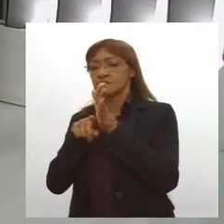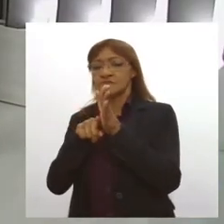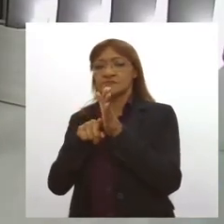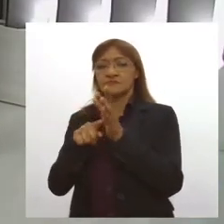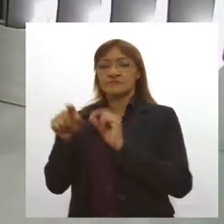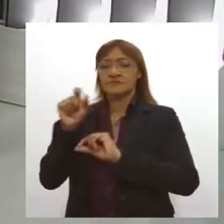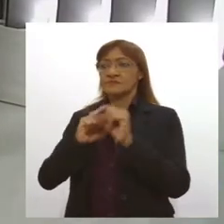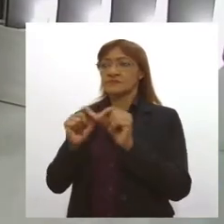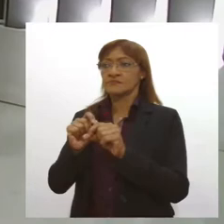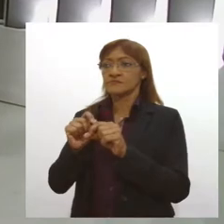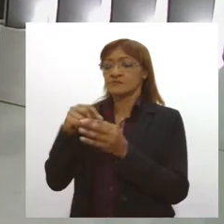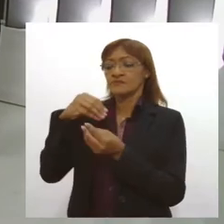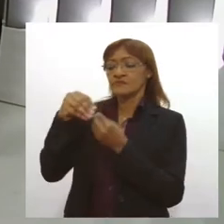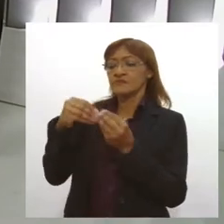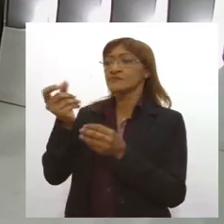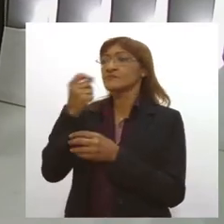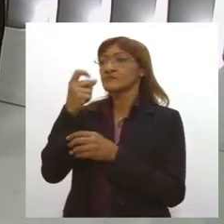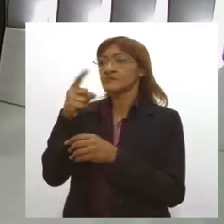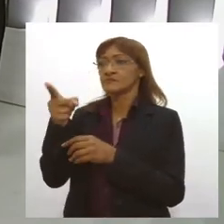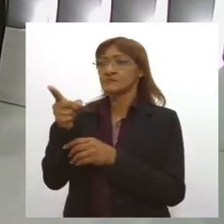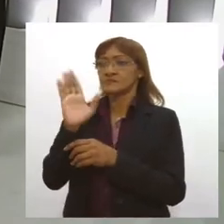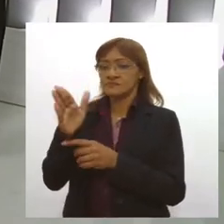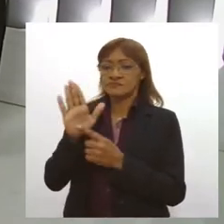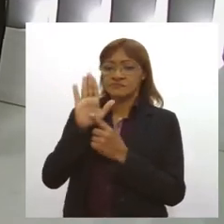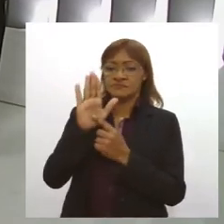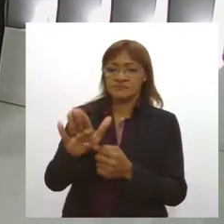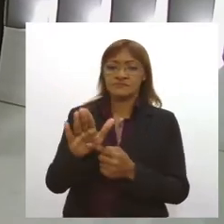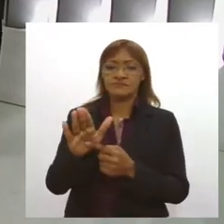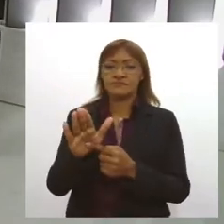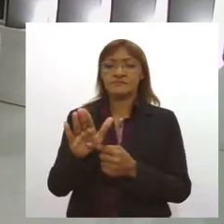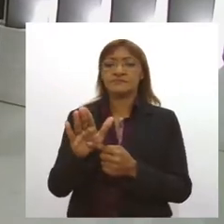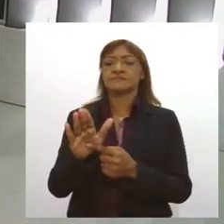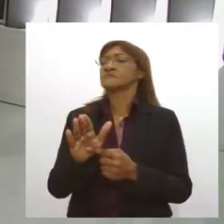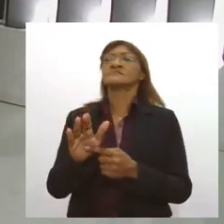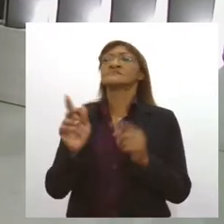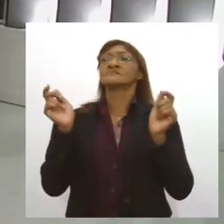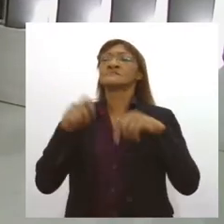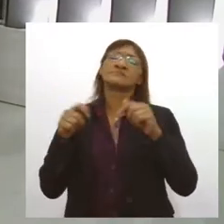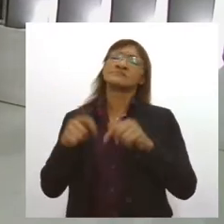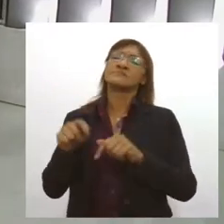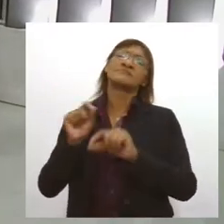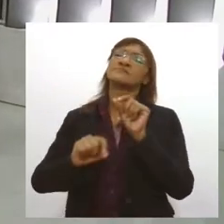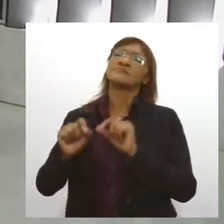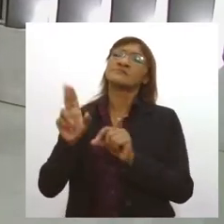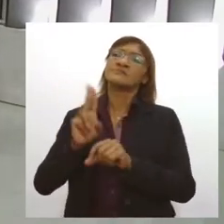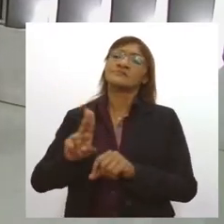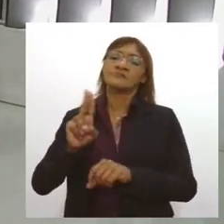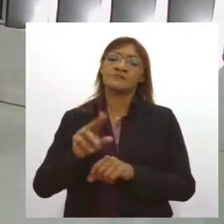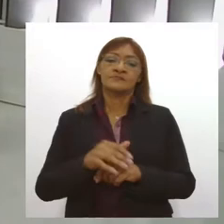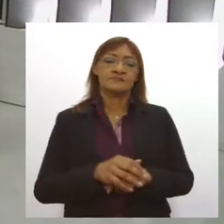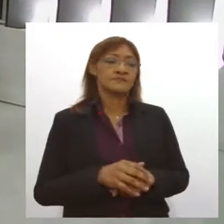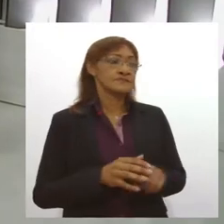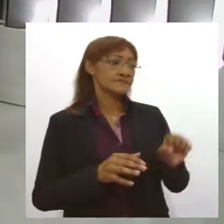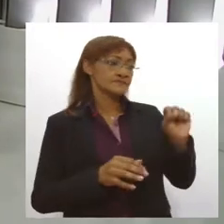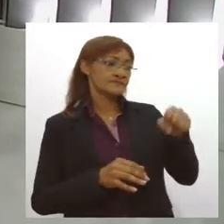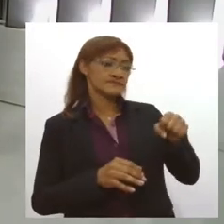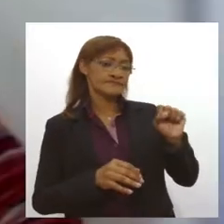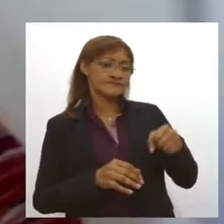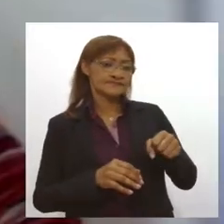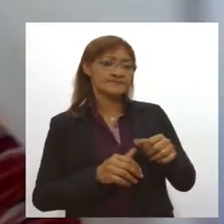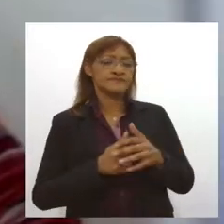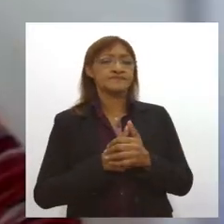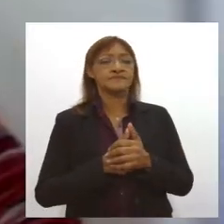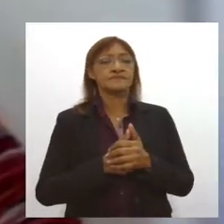ao coquetel, né? Mostraram uma boa eficácia dele, como é que funciona? Isso. Os dados, eles